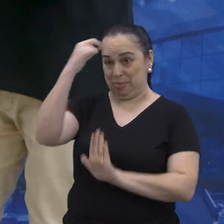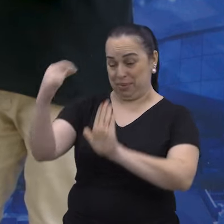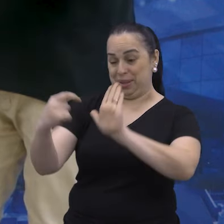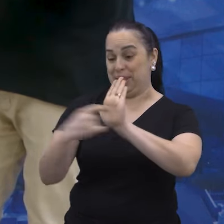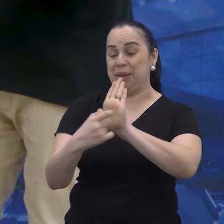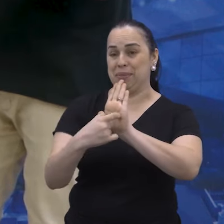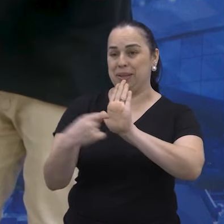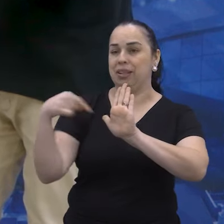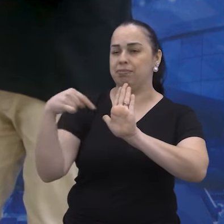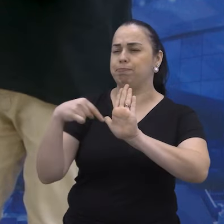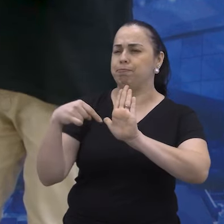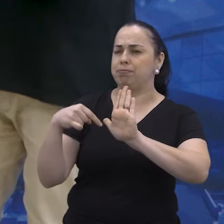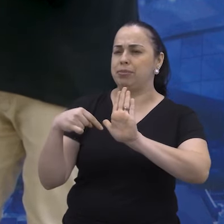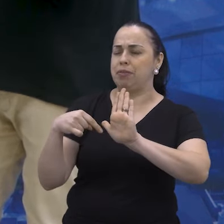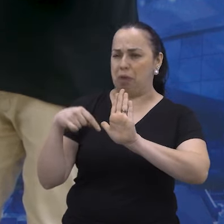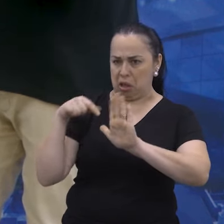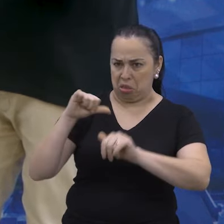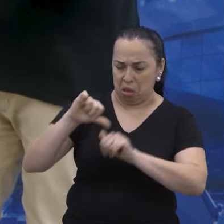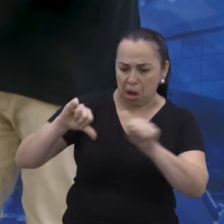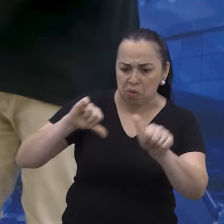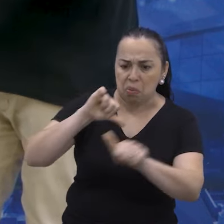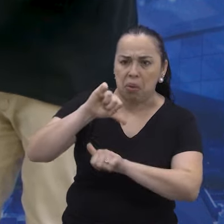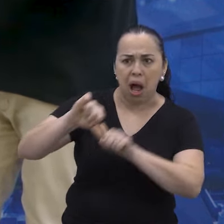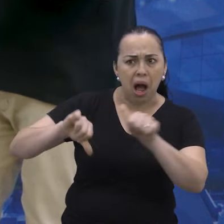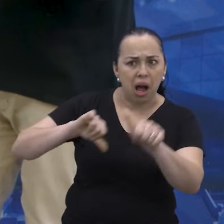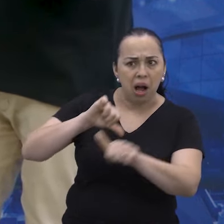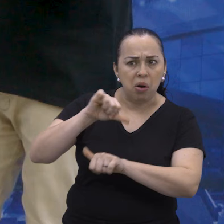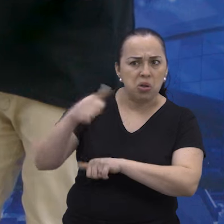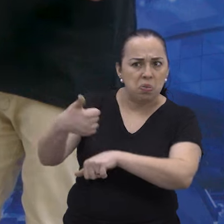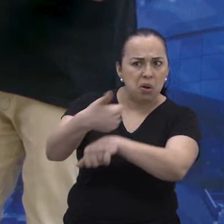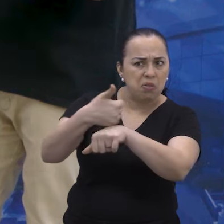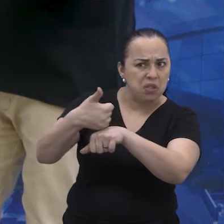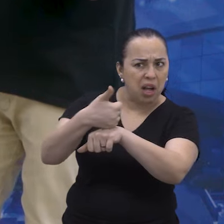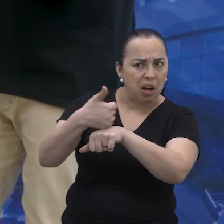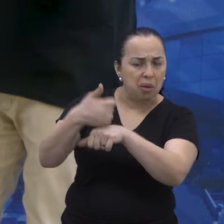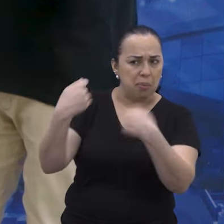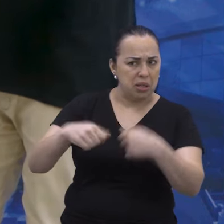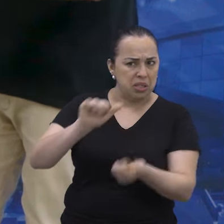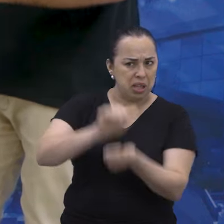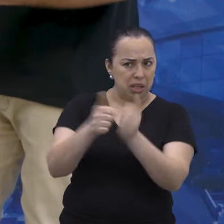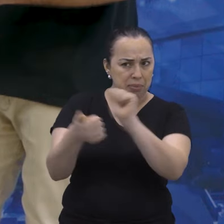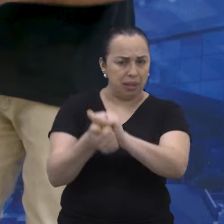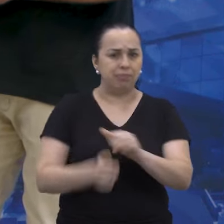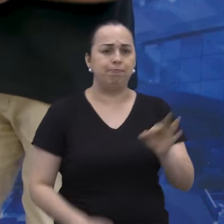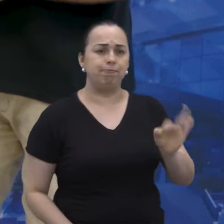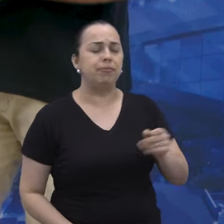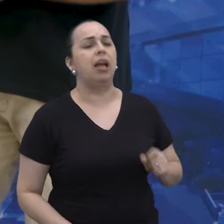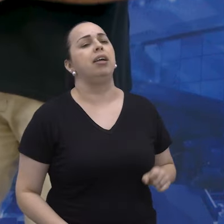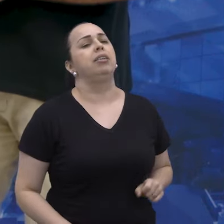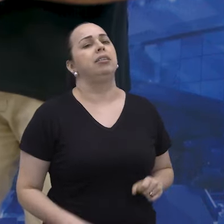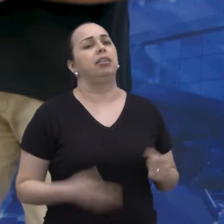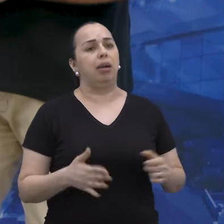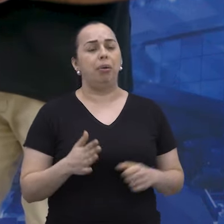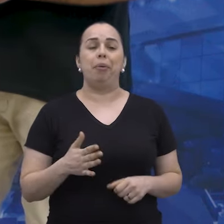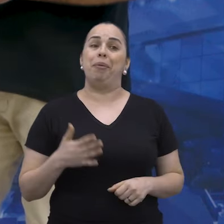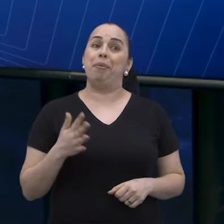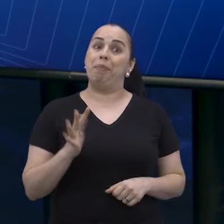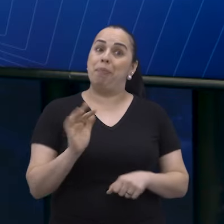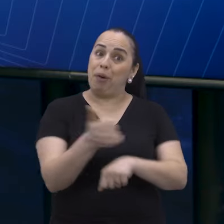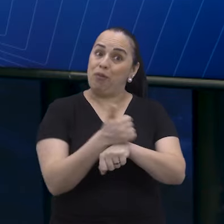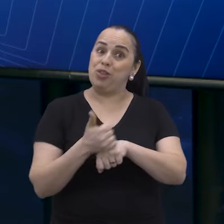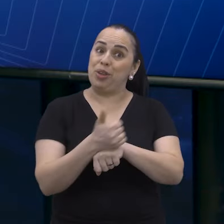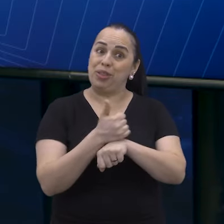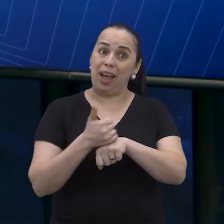da inteligência artificial, ela realmente vai transformar o mercado? O profissional do futuro tem que se adaptar a ela? O profissional do